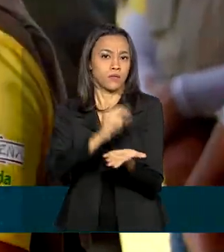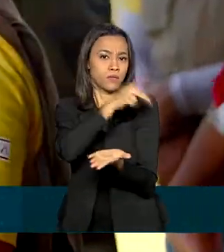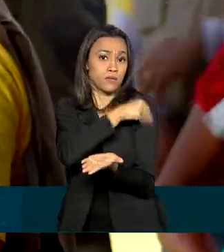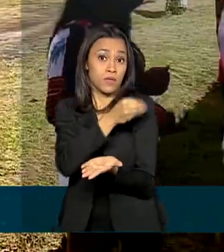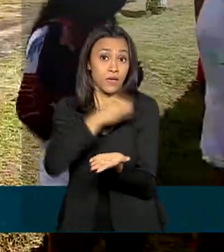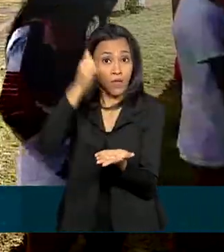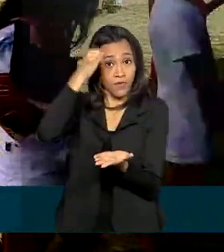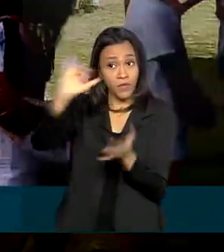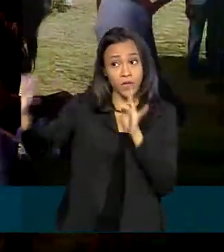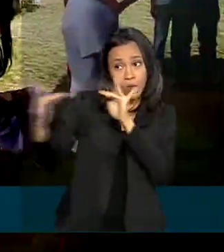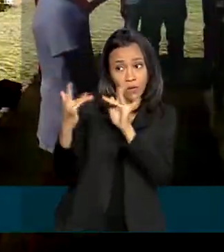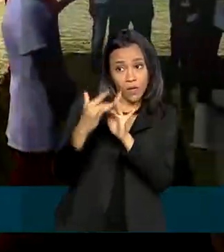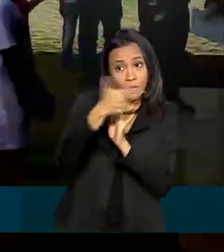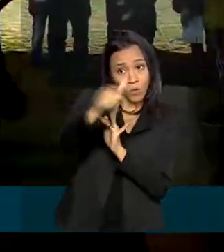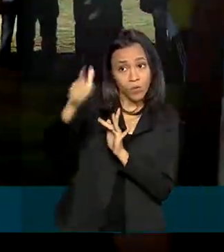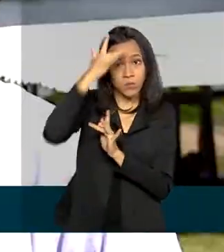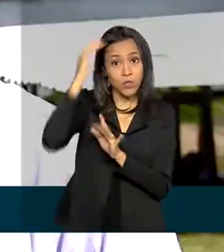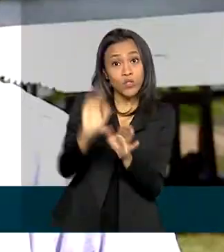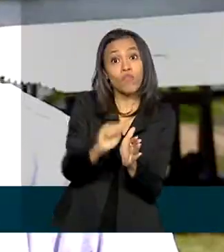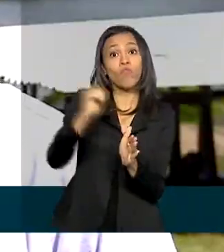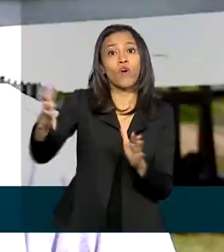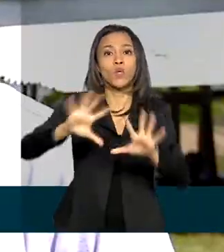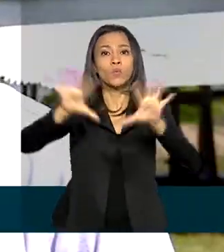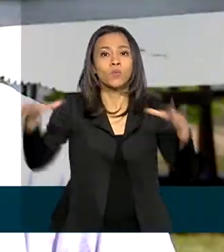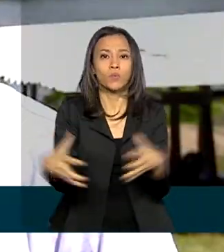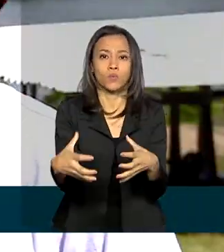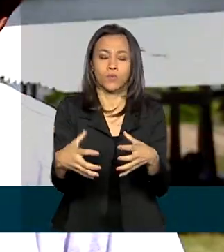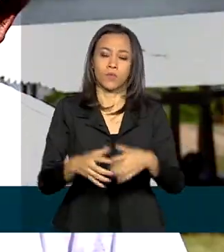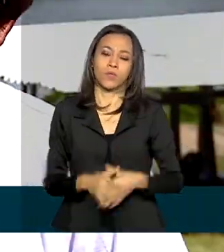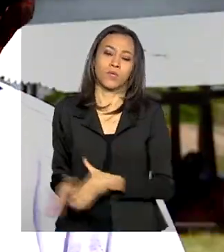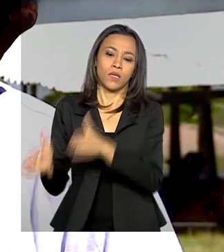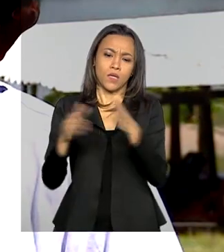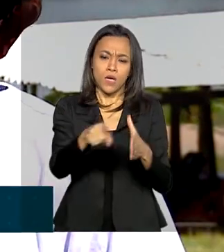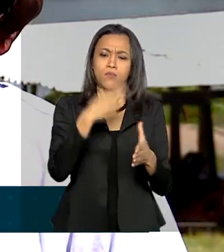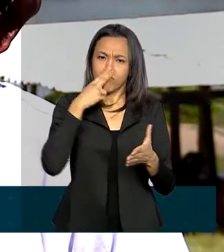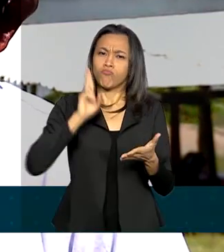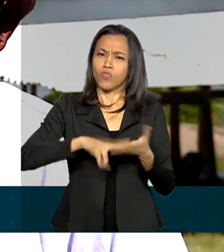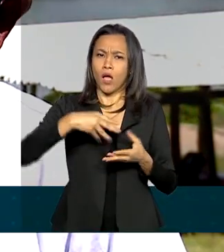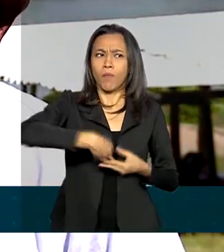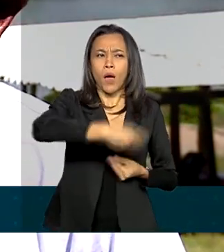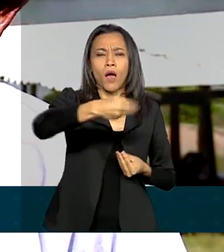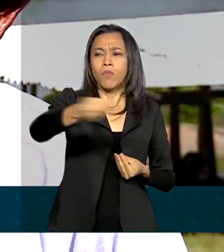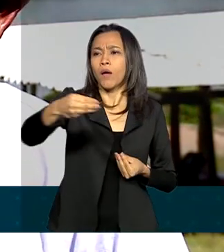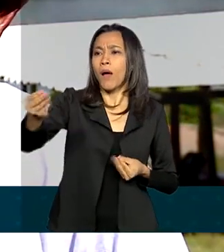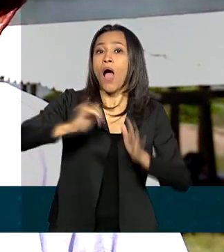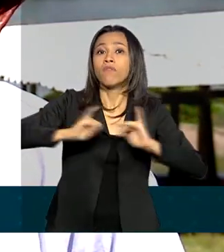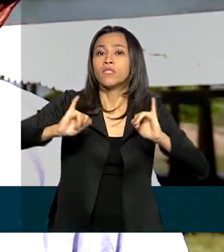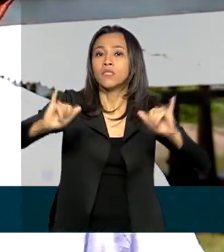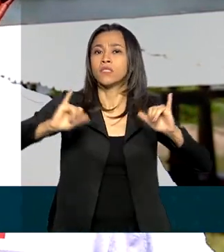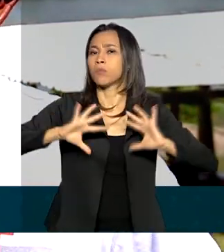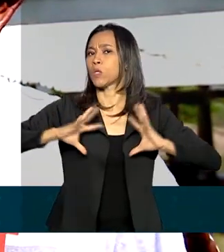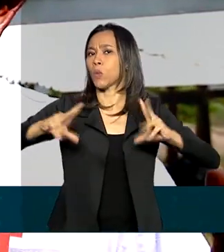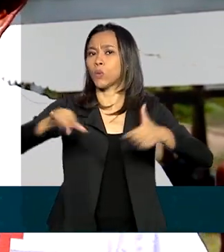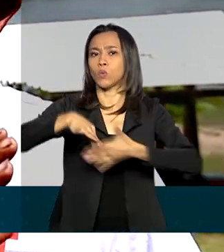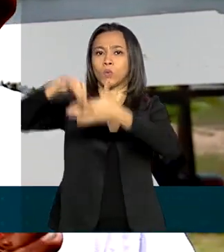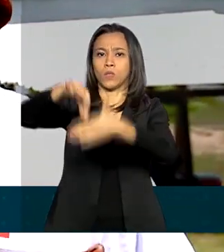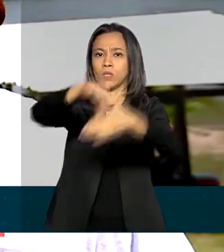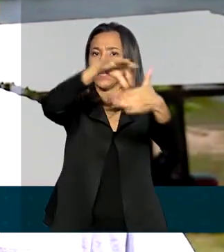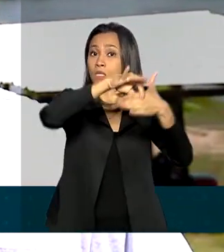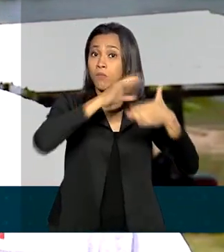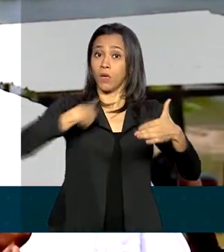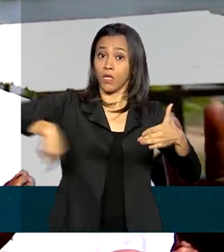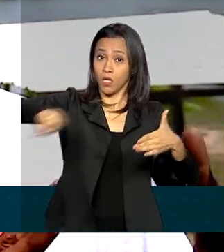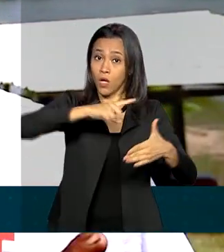outras pessoas fora da aldeia. Distribuíram cartas para todas as comunidades, para toda a liderança, onde a gente